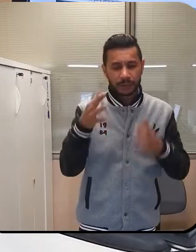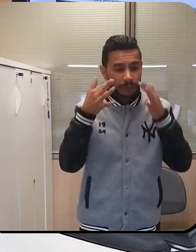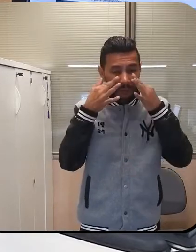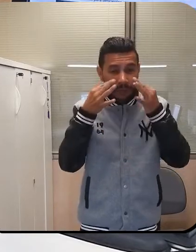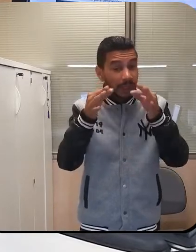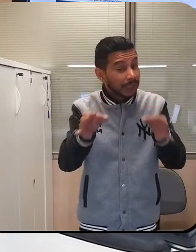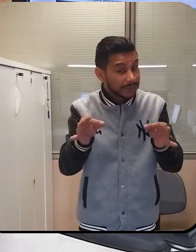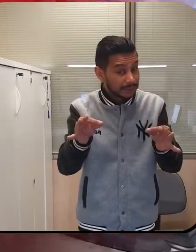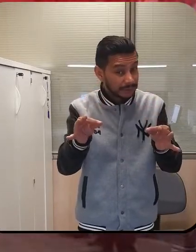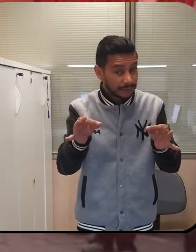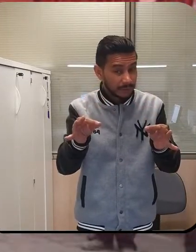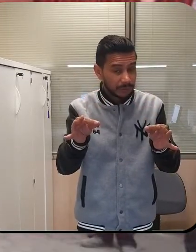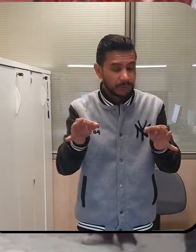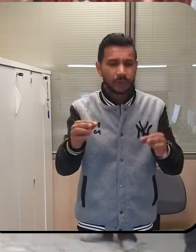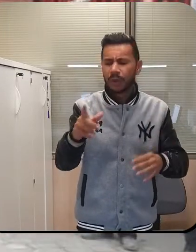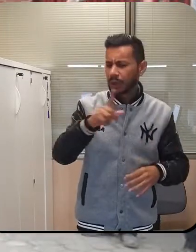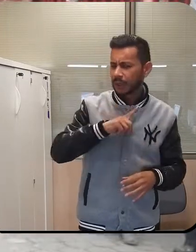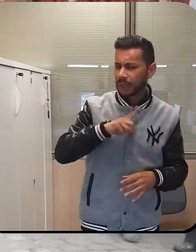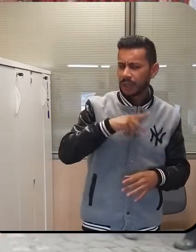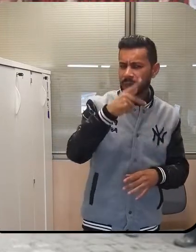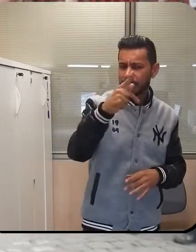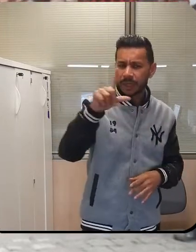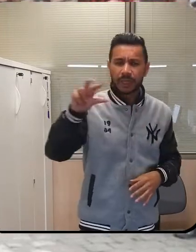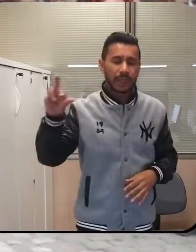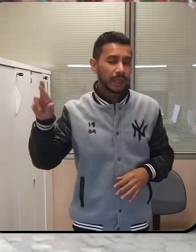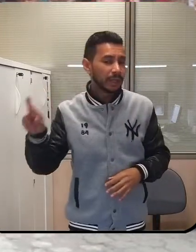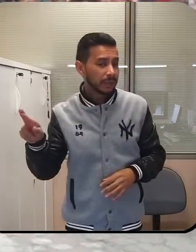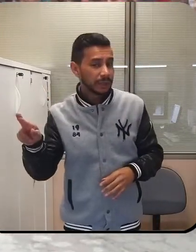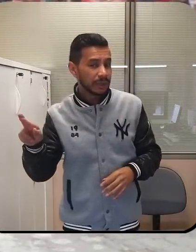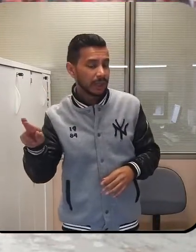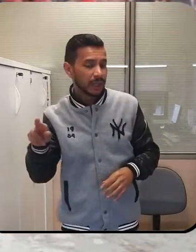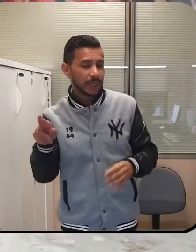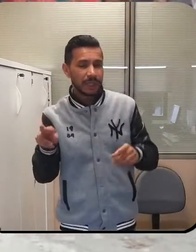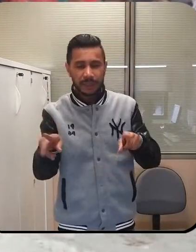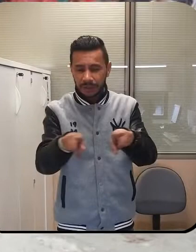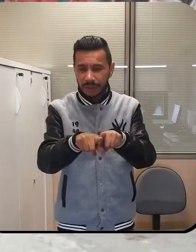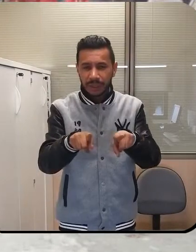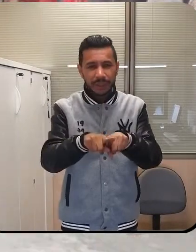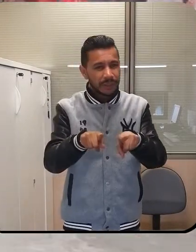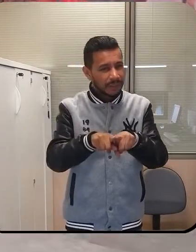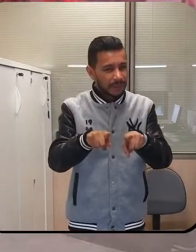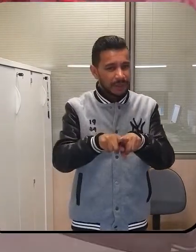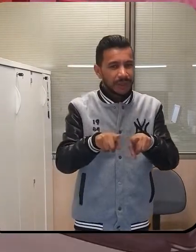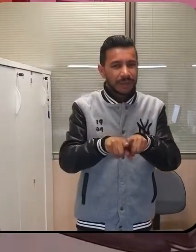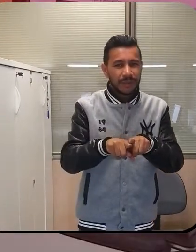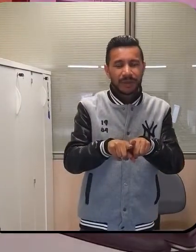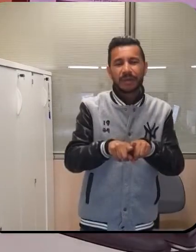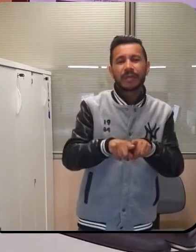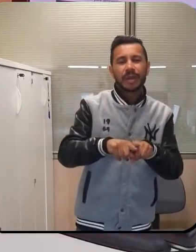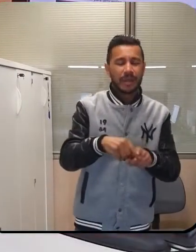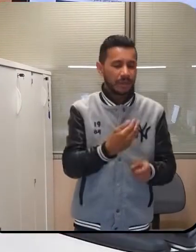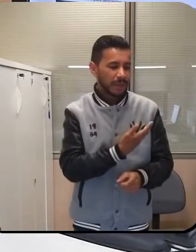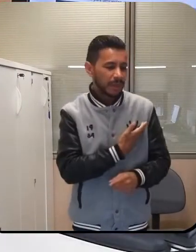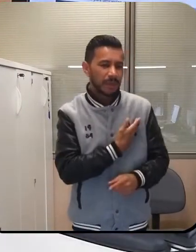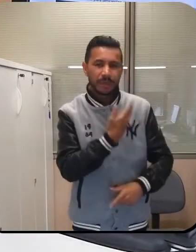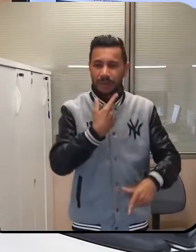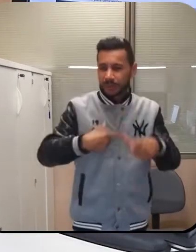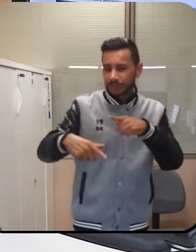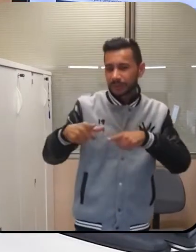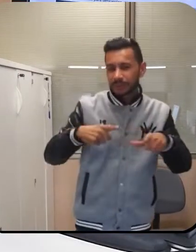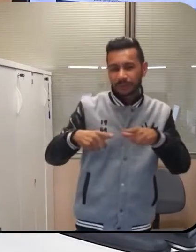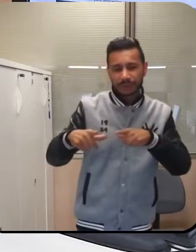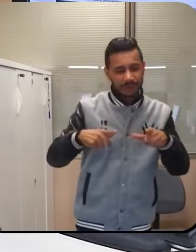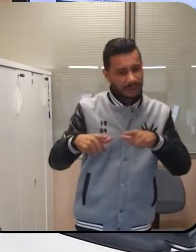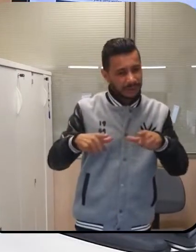Fica atento. E tem PLR para os companheiros da Filtrandorinha. É mais uma conquista dos trabalhadores